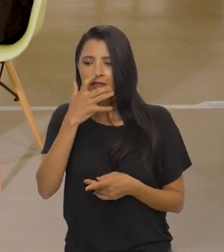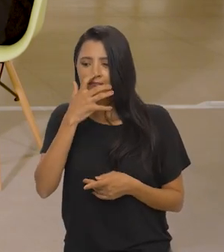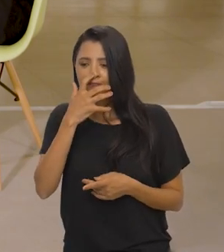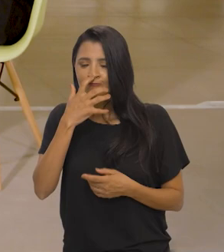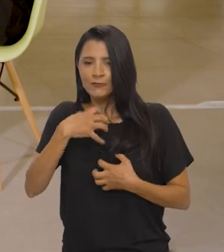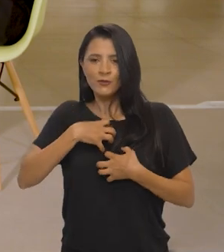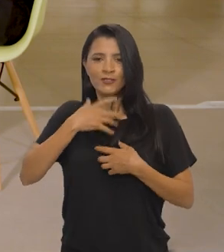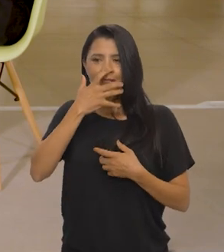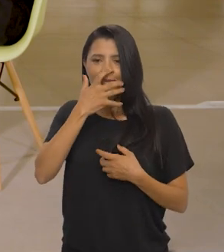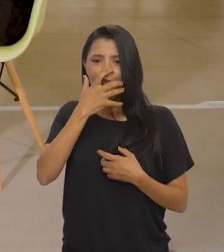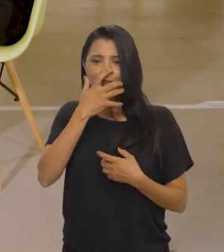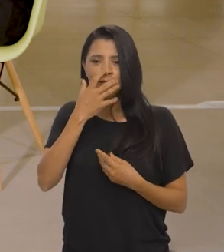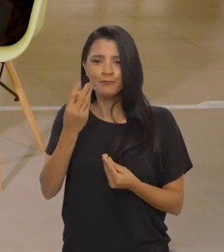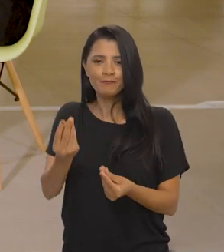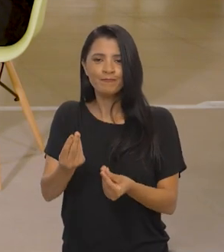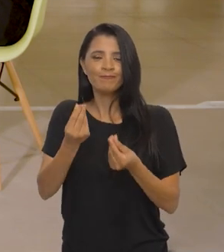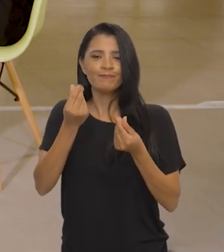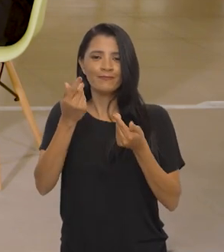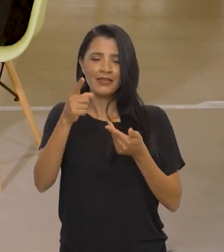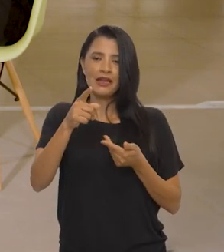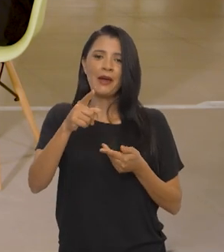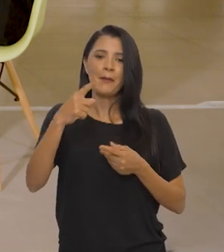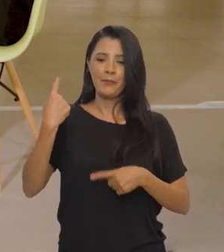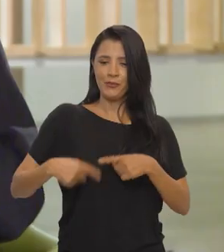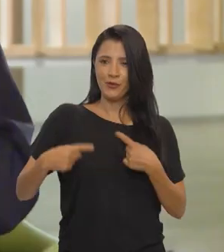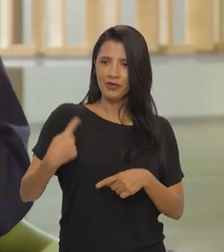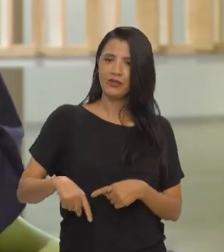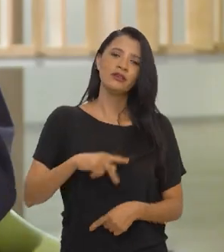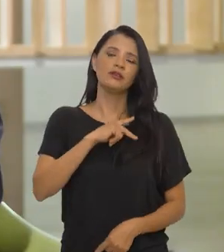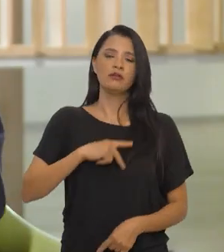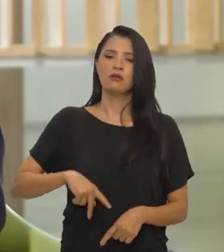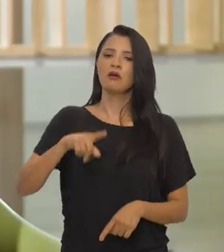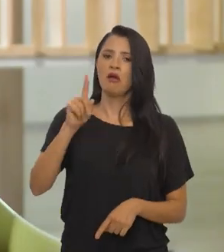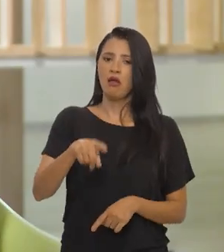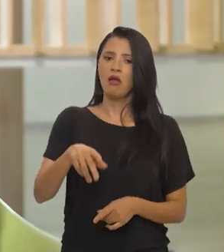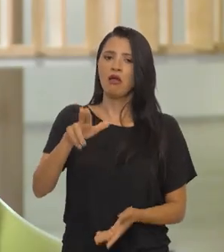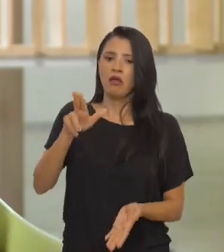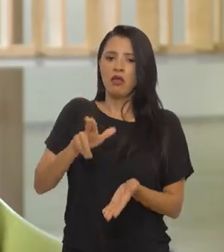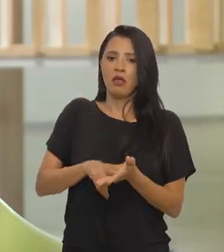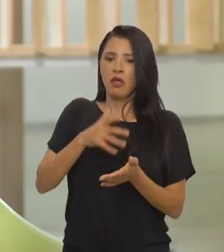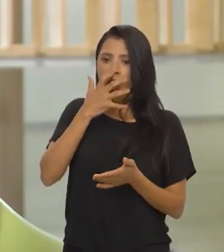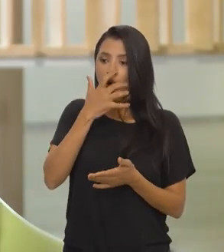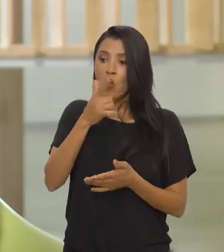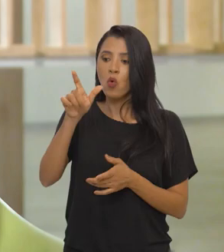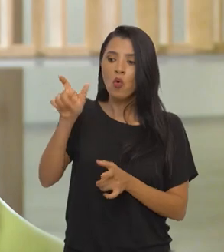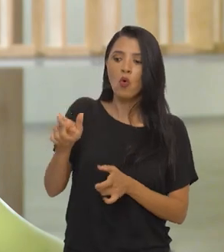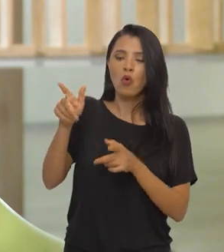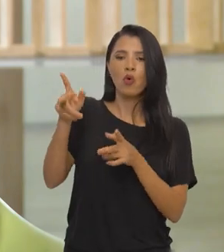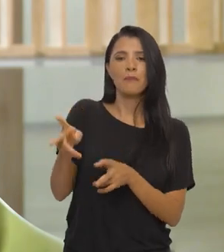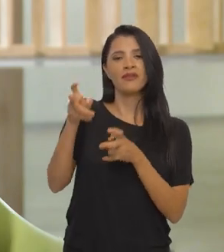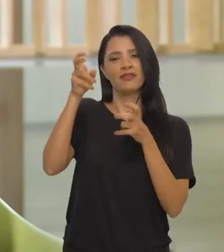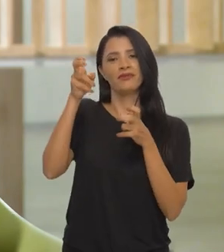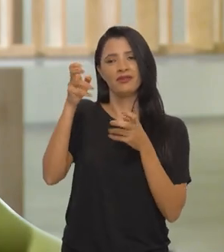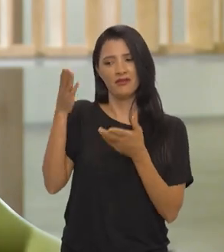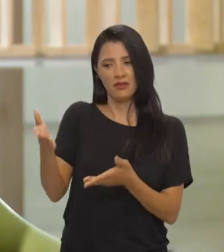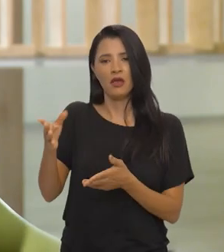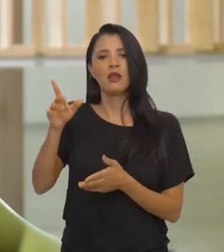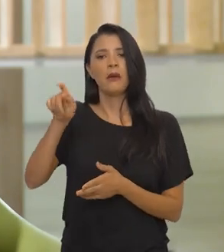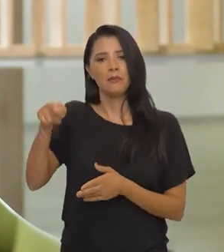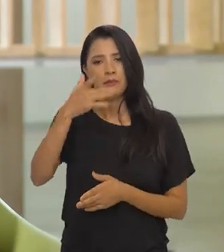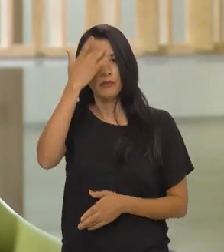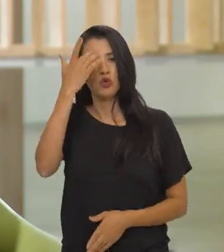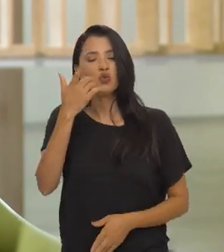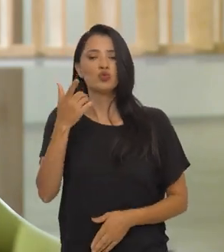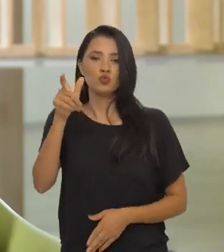não se sente afetado. A política pública é essencialmente um reconhecimento do outro como